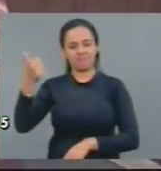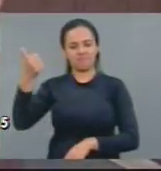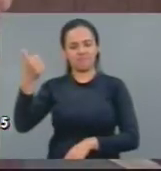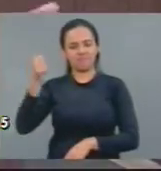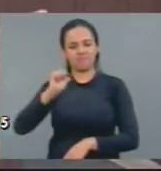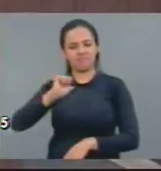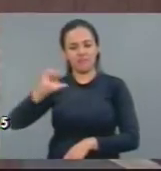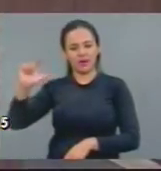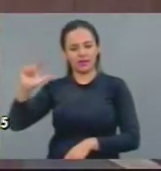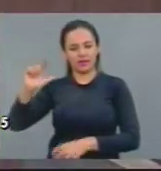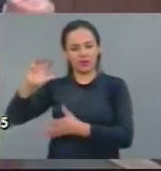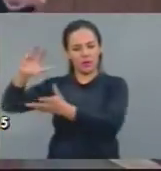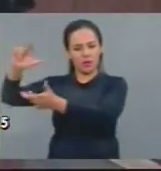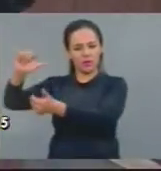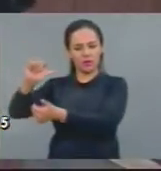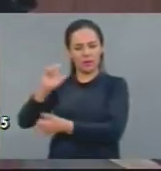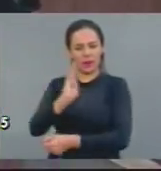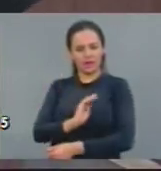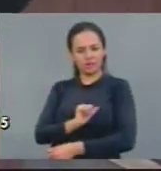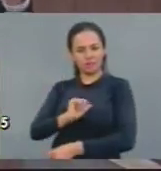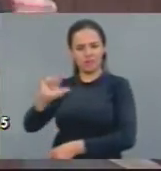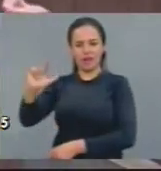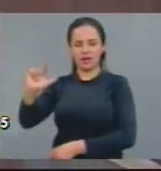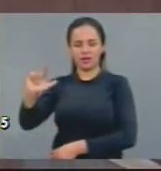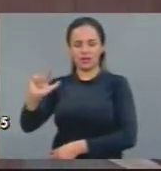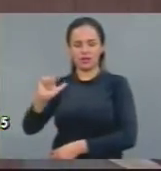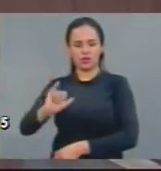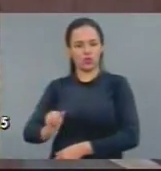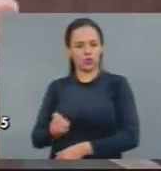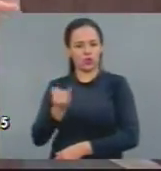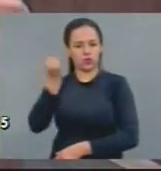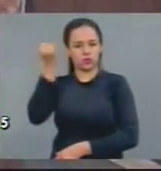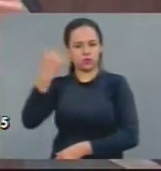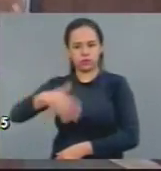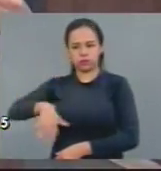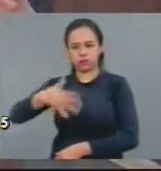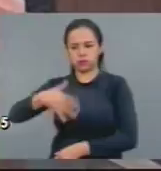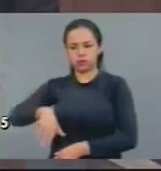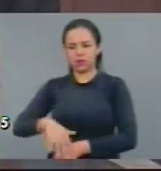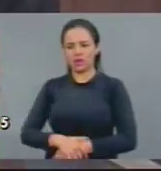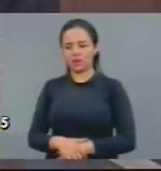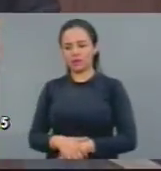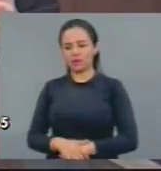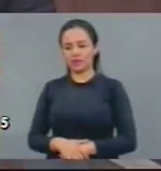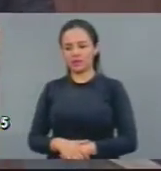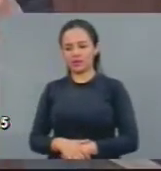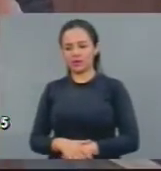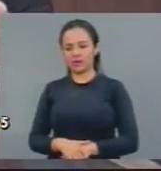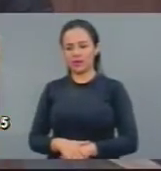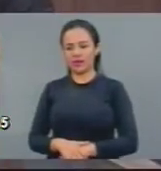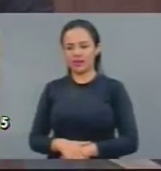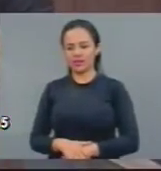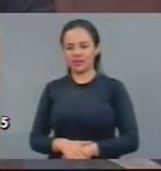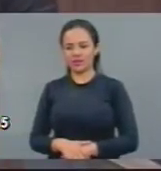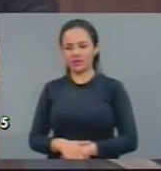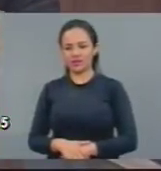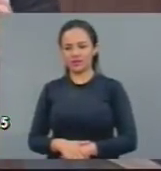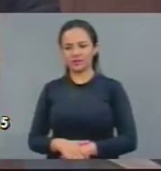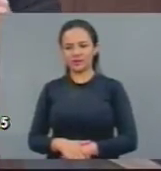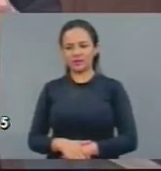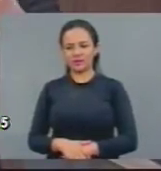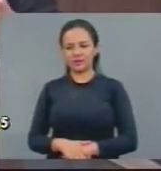é a maior estratégia de transferência